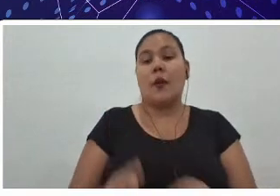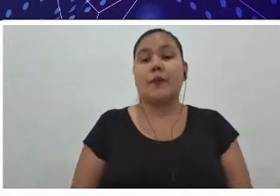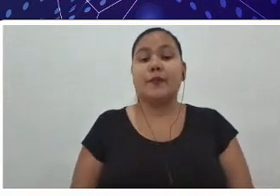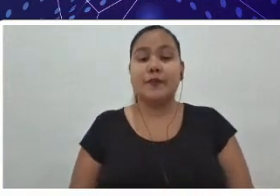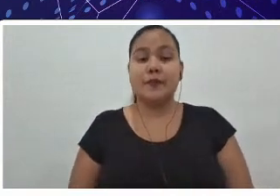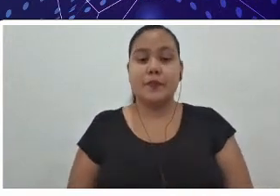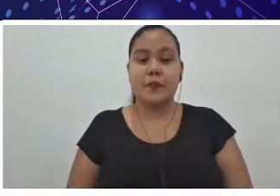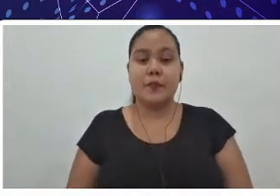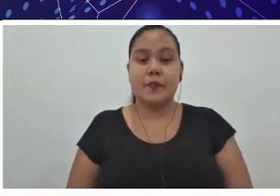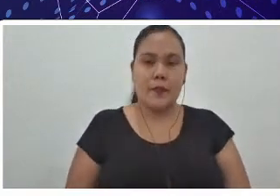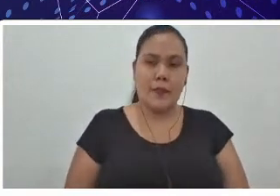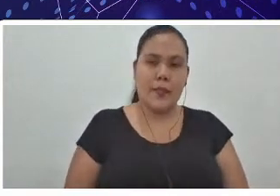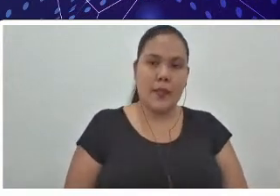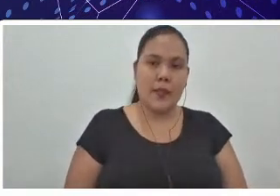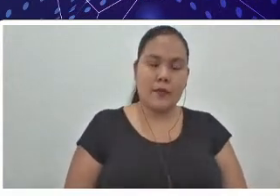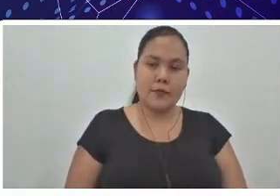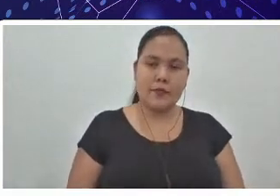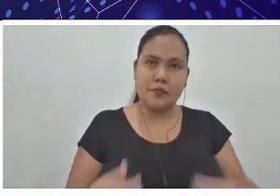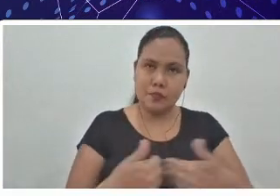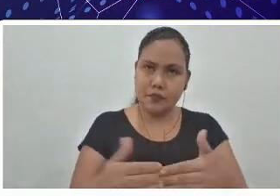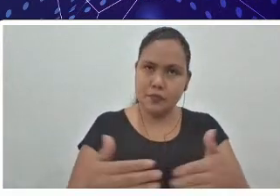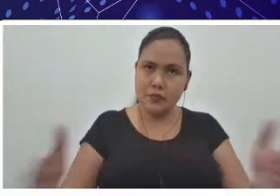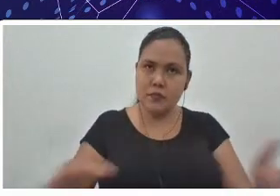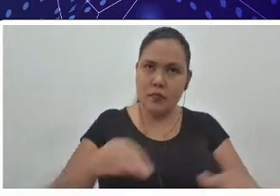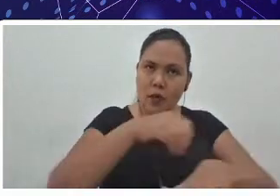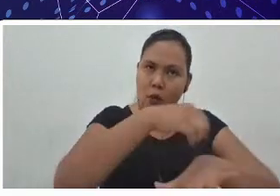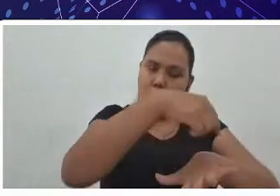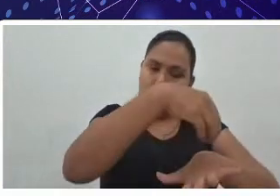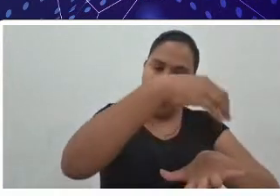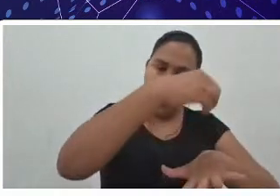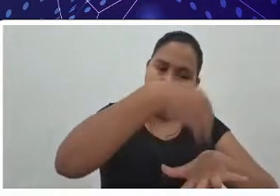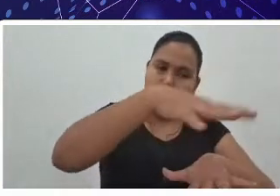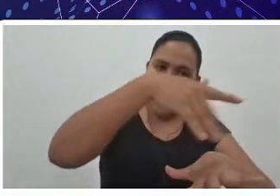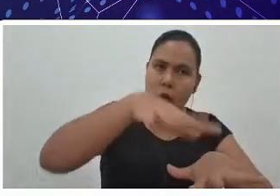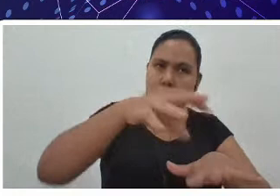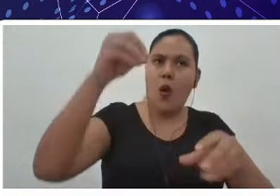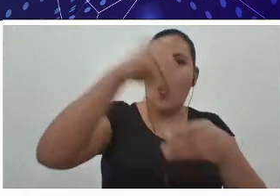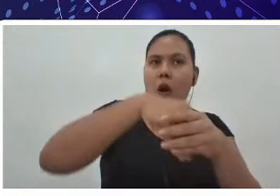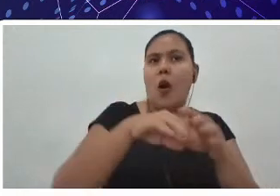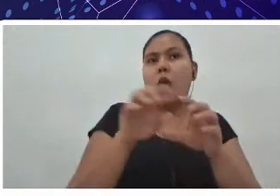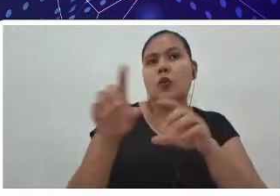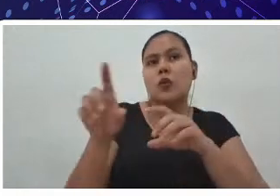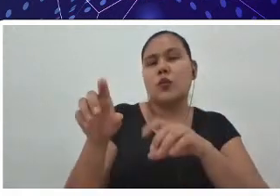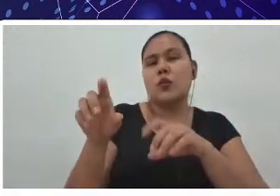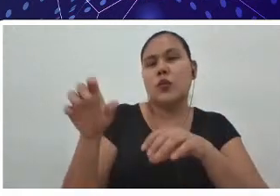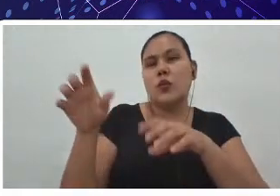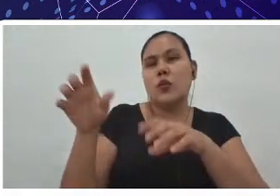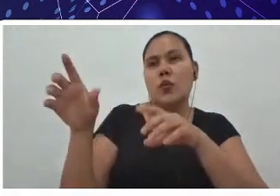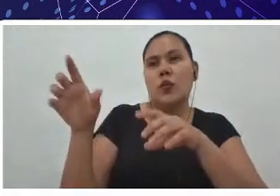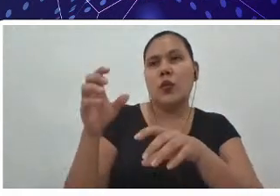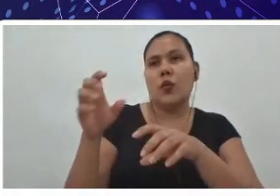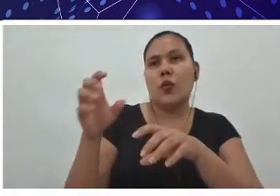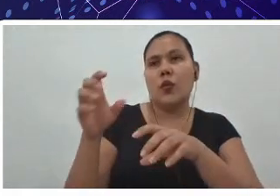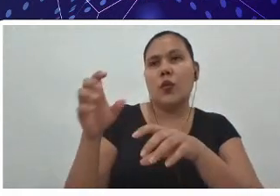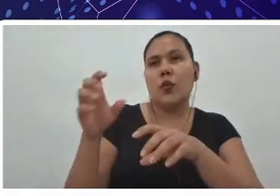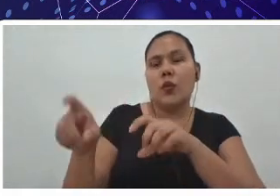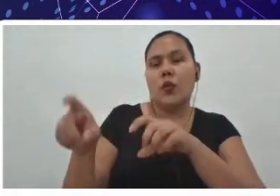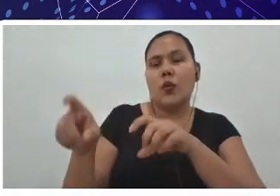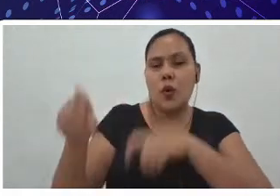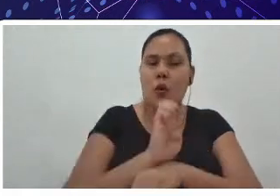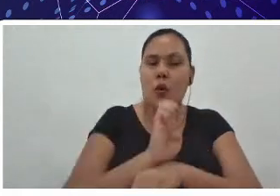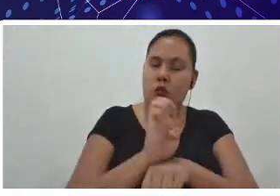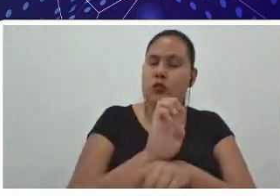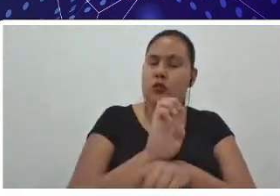leque dentro do agronegócio do estado, então nós temos alunos que já estão atuando em empresas, né, como